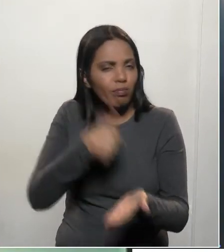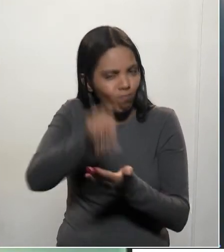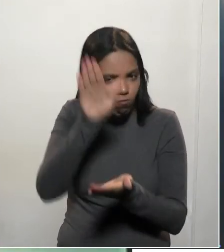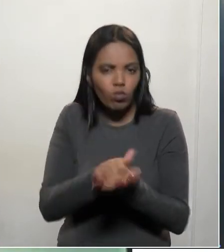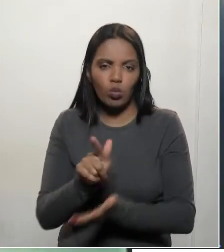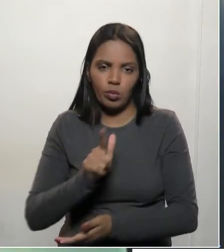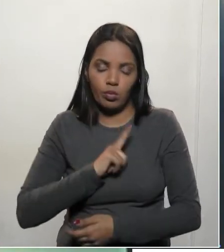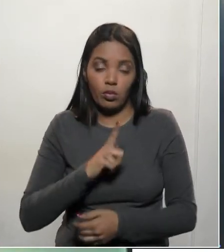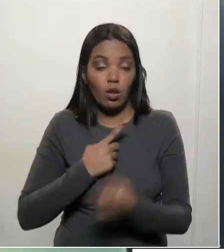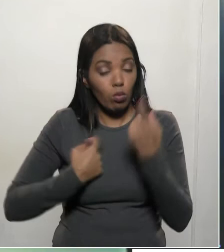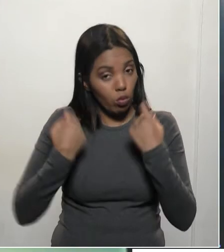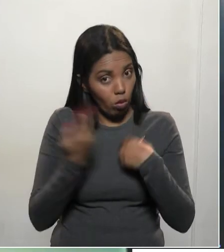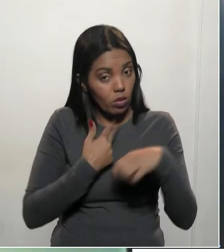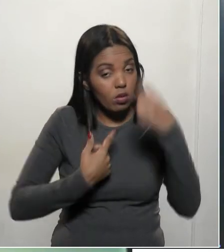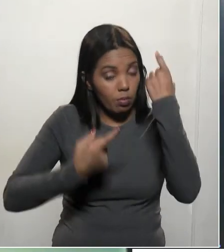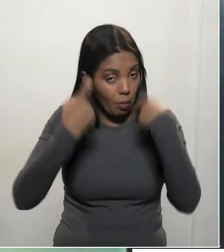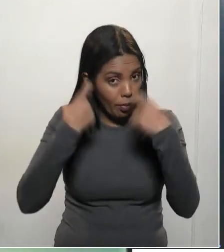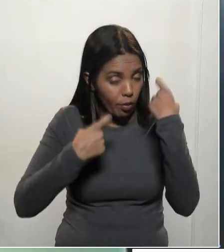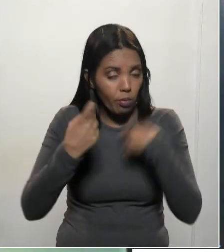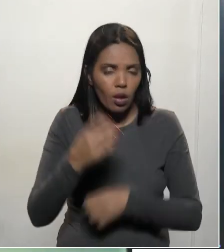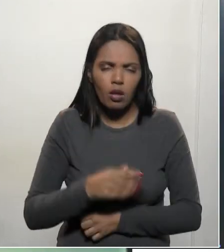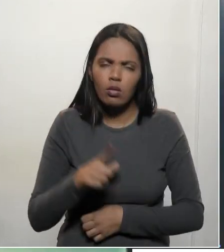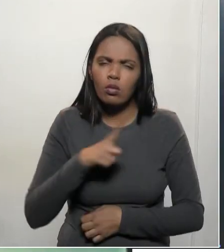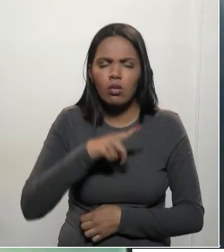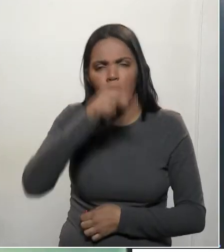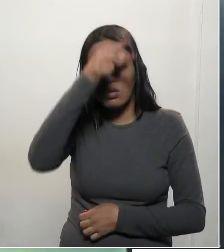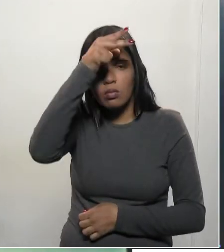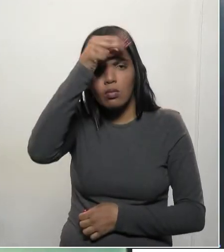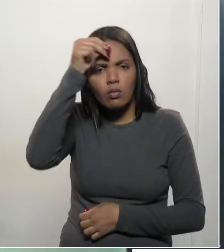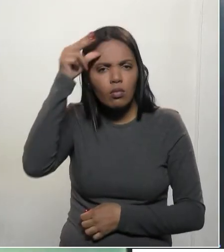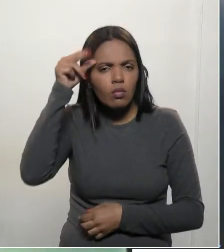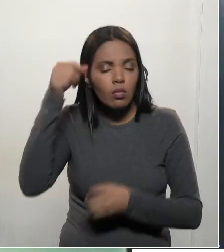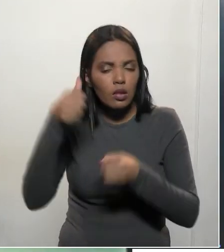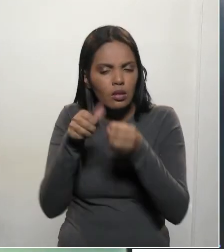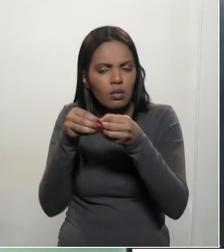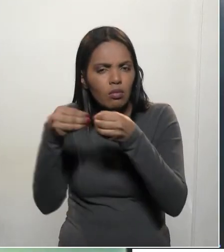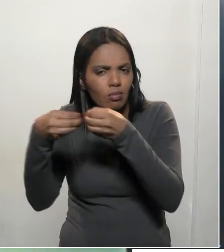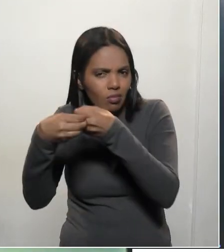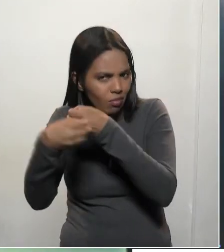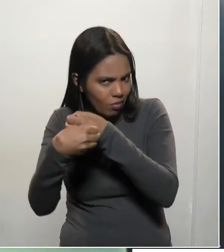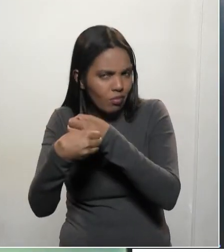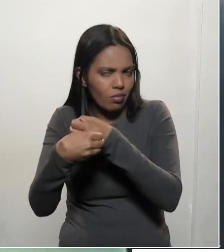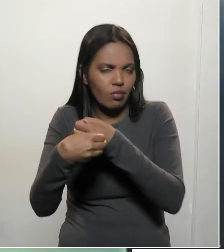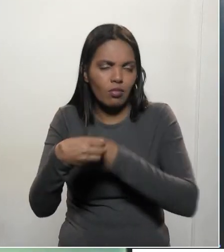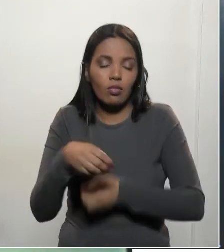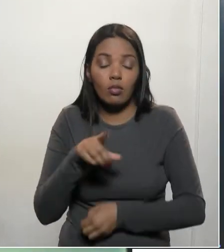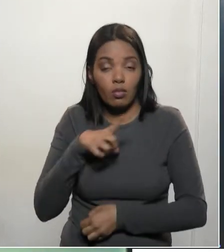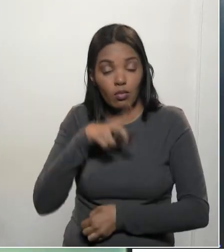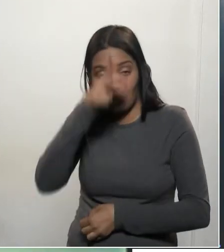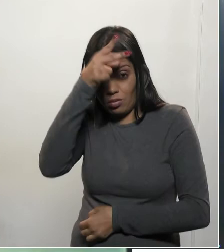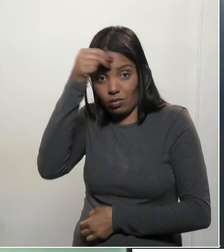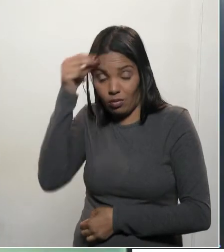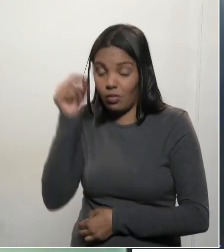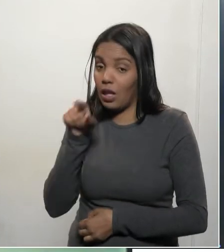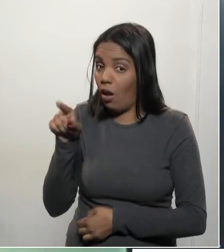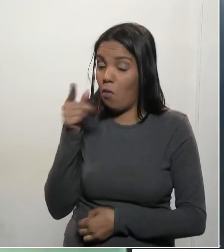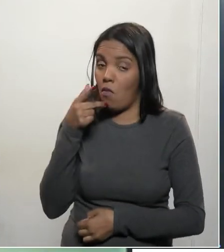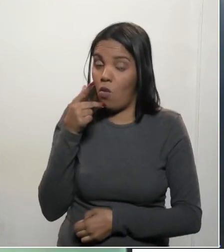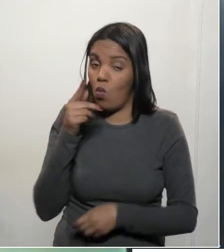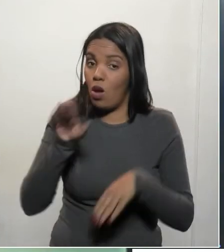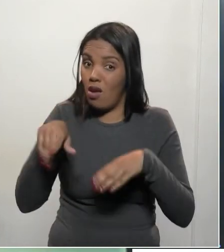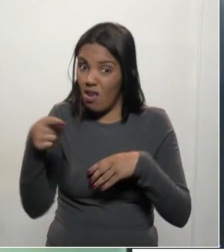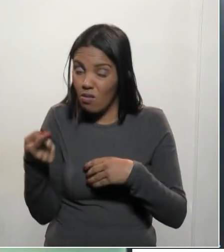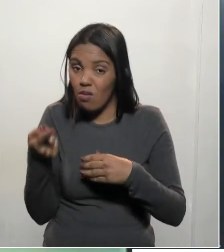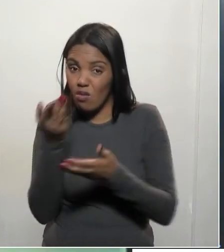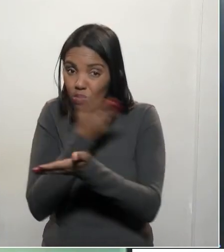estamos trazendo aqui. Eu tenho um prefeito aqui da região metropolitana, que ele, quando assumiu a Prefeitura,